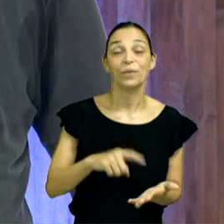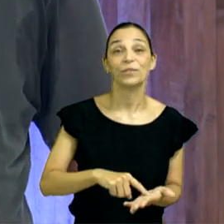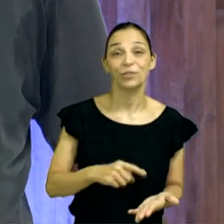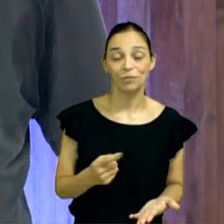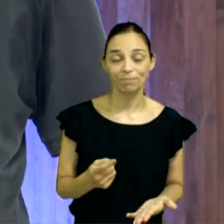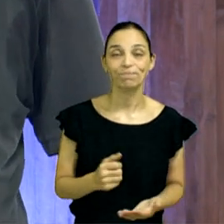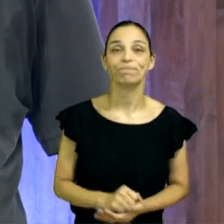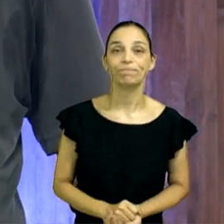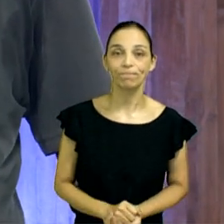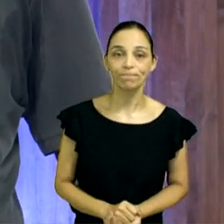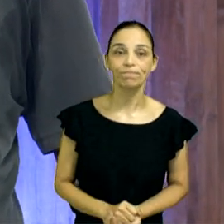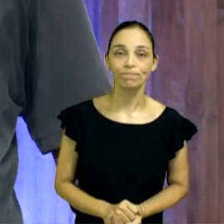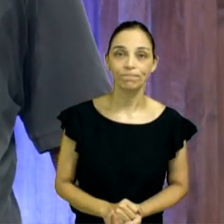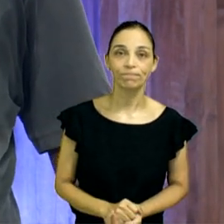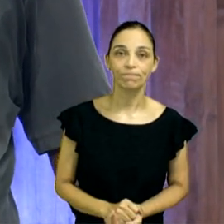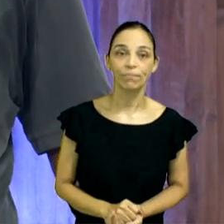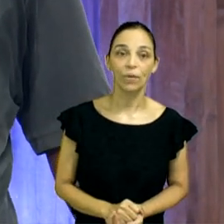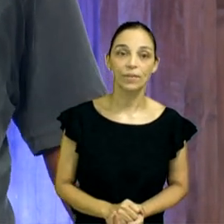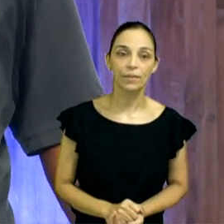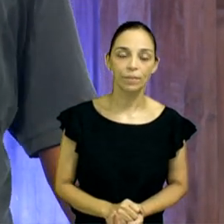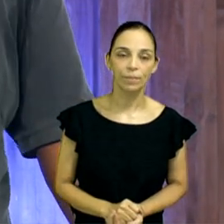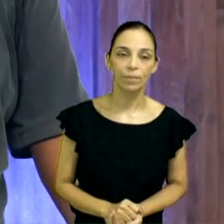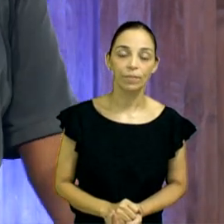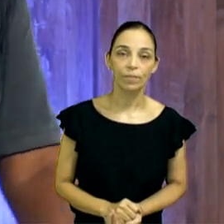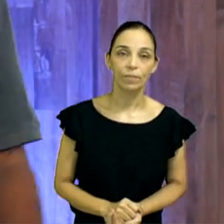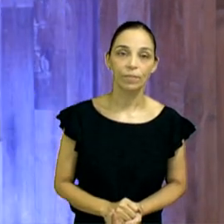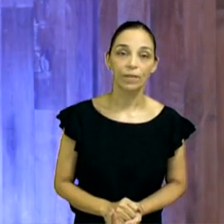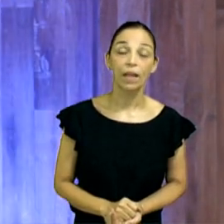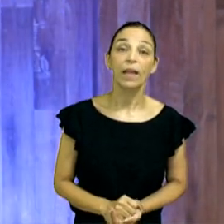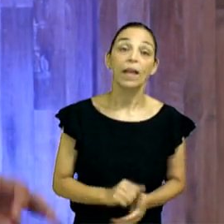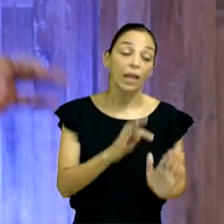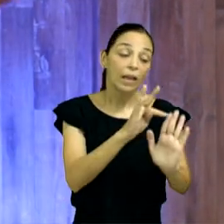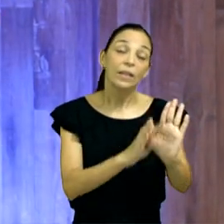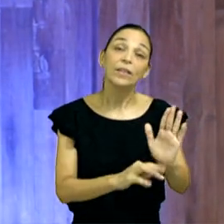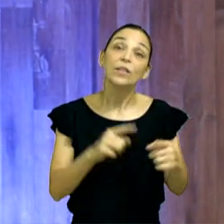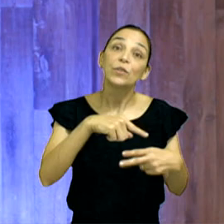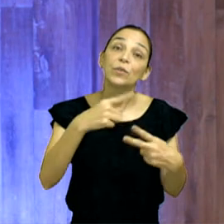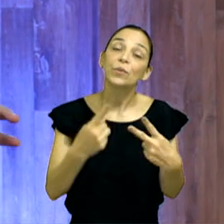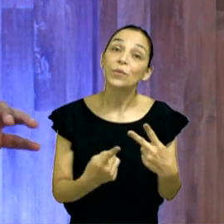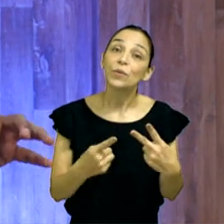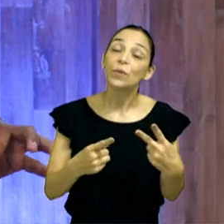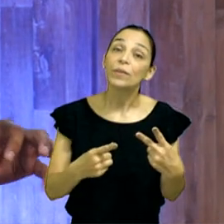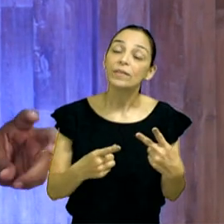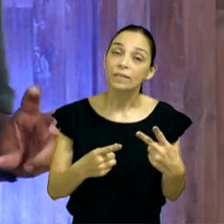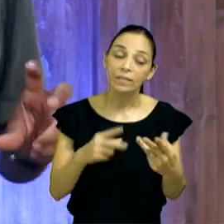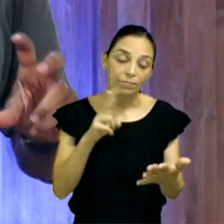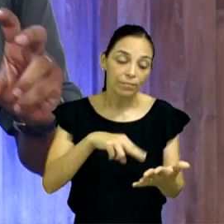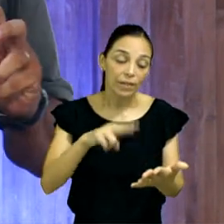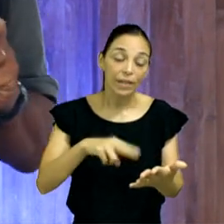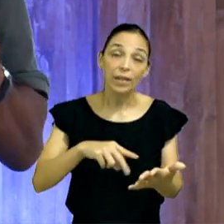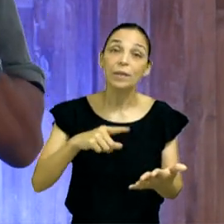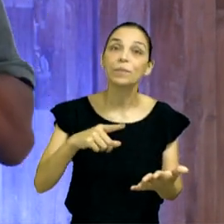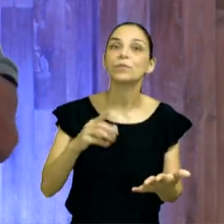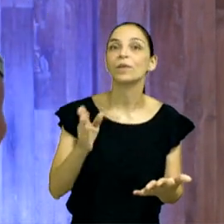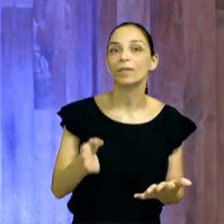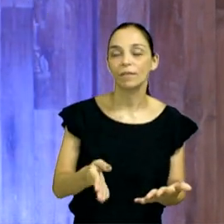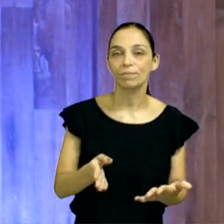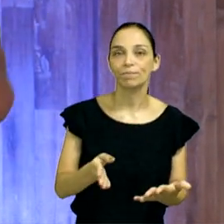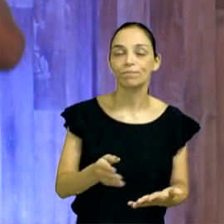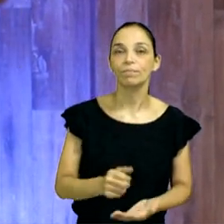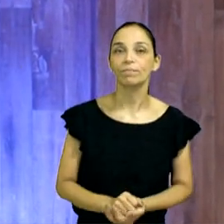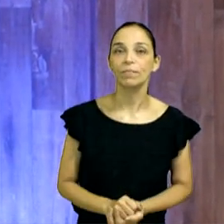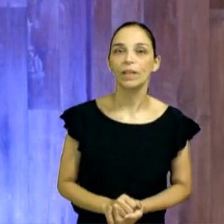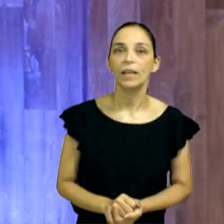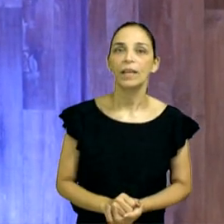lembramos, Deuteronômios 30, 19, e Efésios 5, 15, cita essa palavra, para trazer um pouquinho mais,